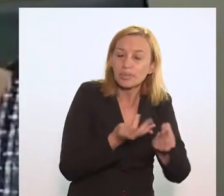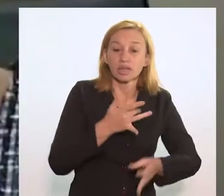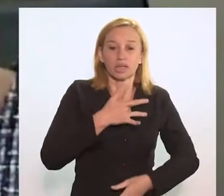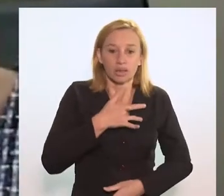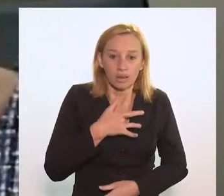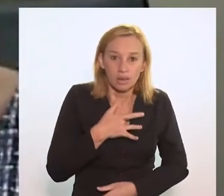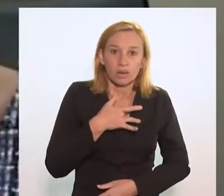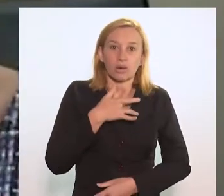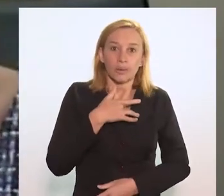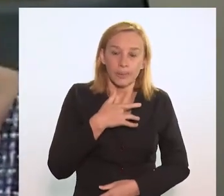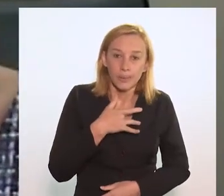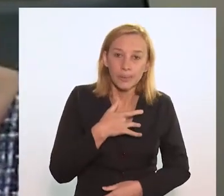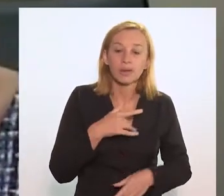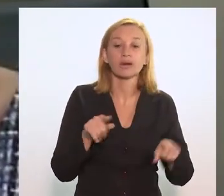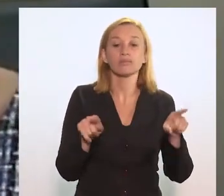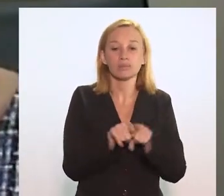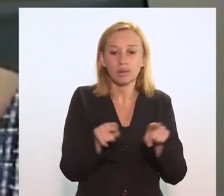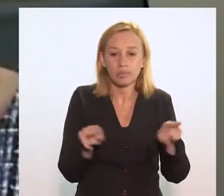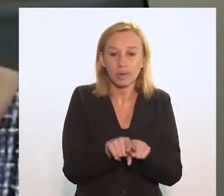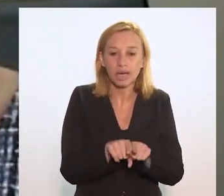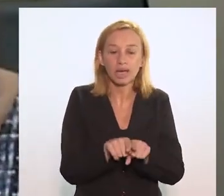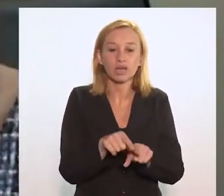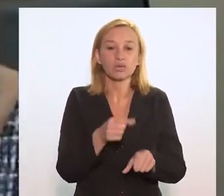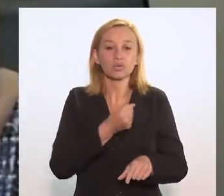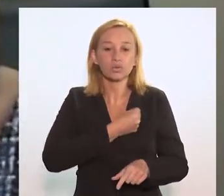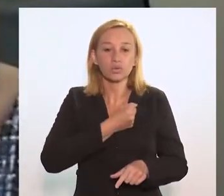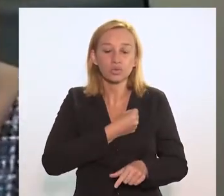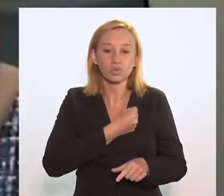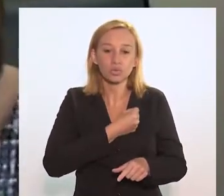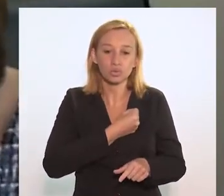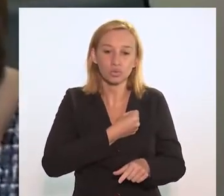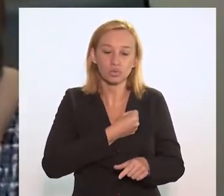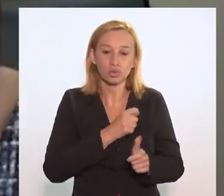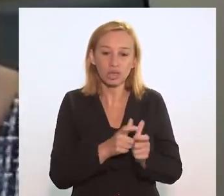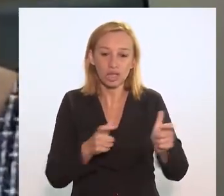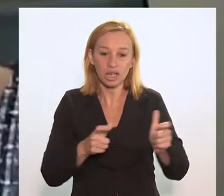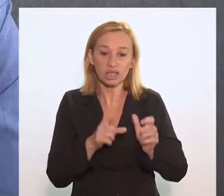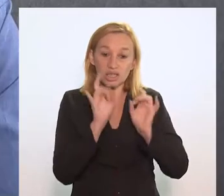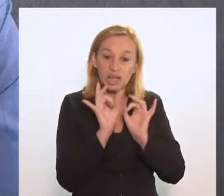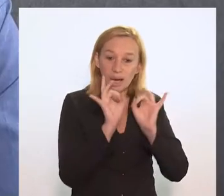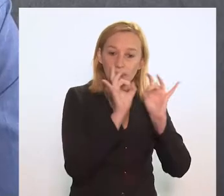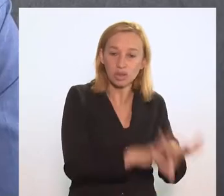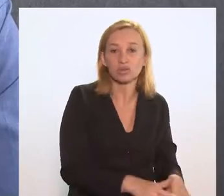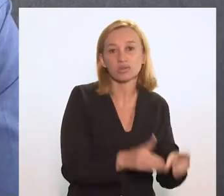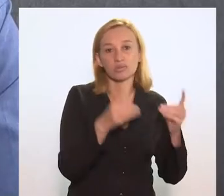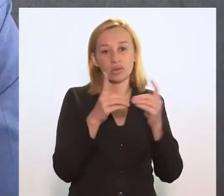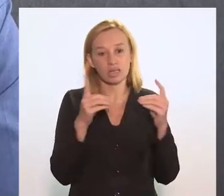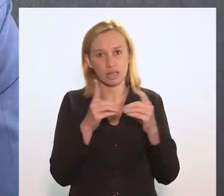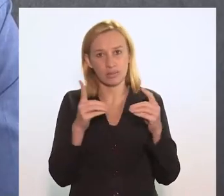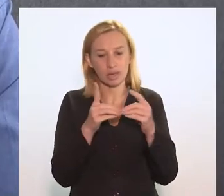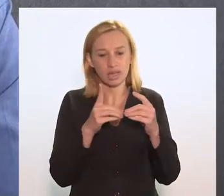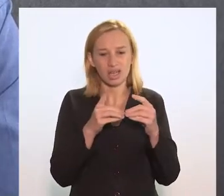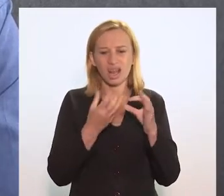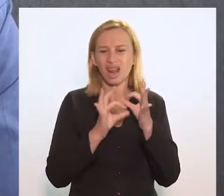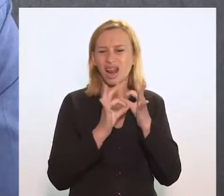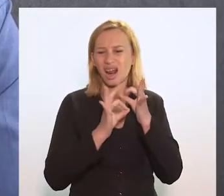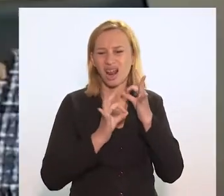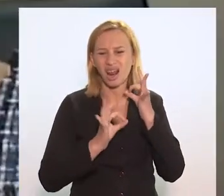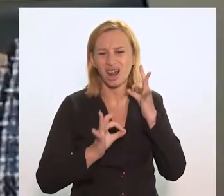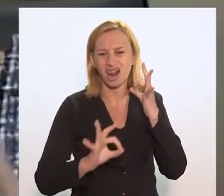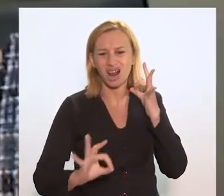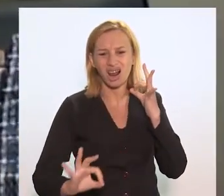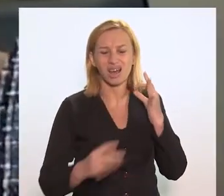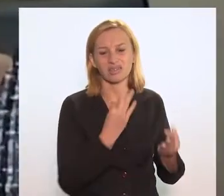da tuberculose impõe também um alto grau de abandono do paciente. Como ele é um tratamento longo,